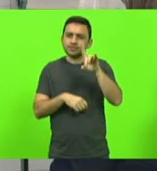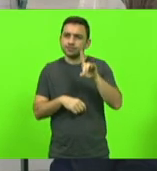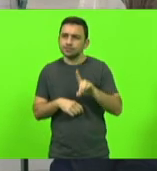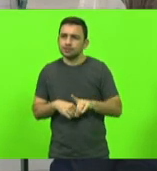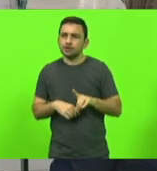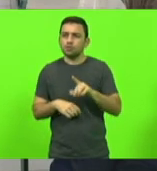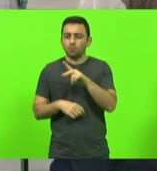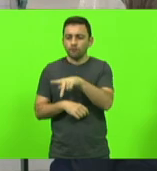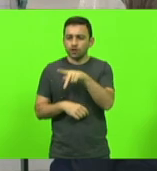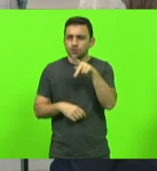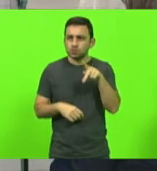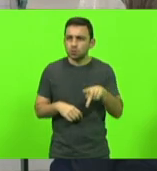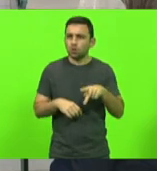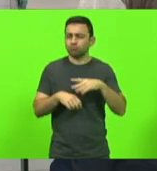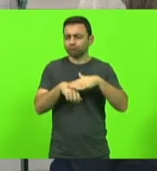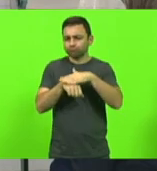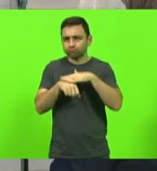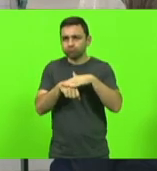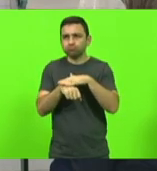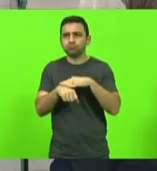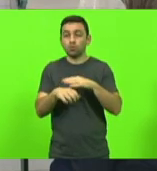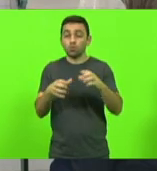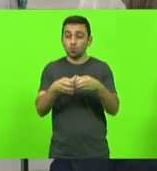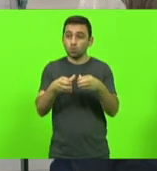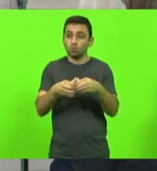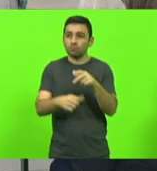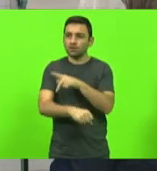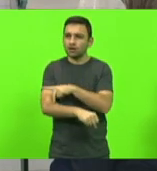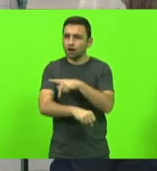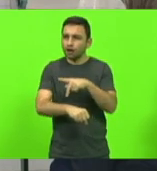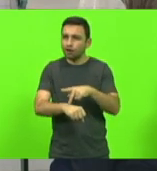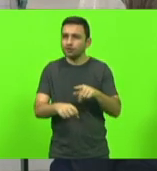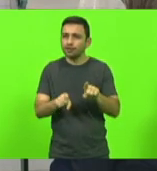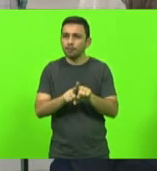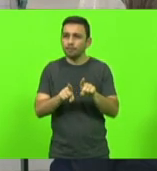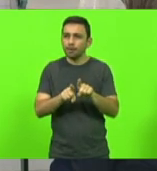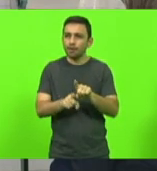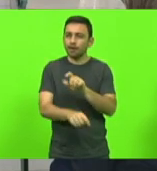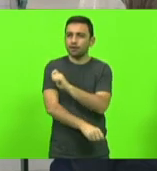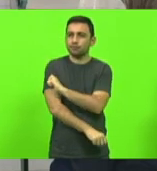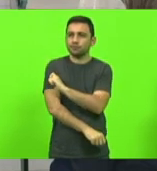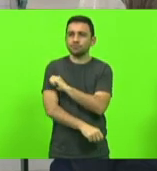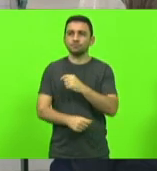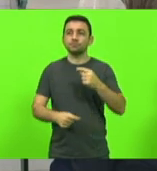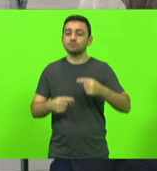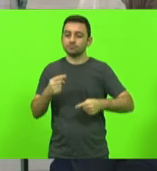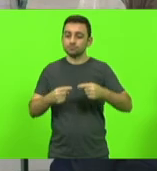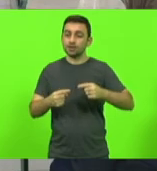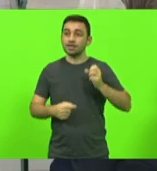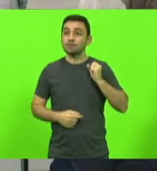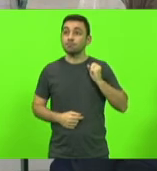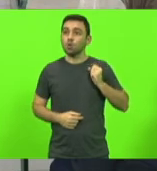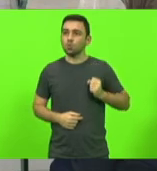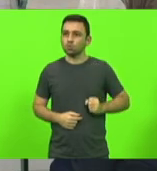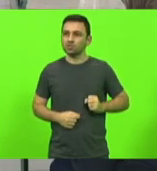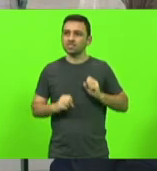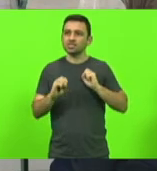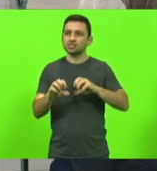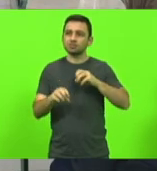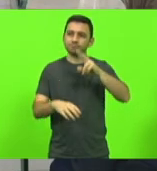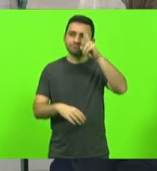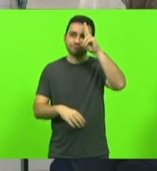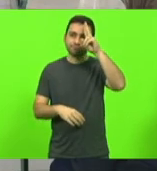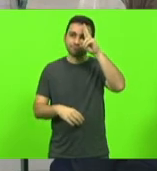professores como um todo, equipe pedagógica e alunos. E o debate da Bolsa Ensino Médio veio